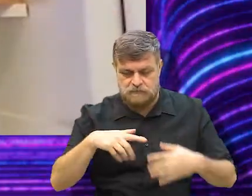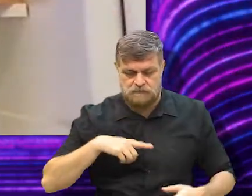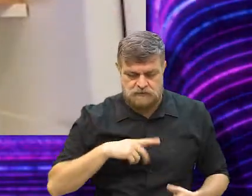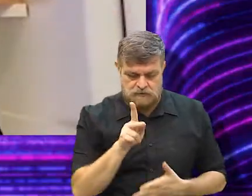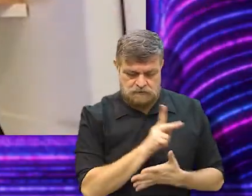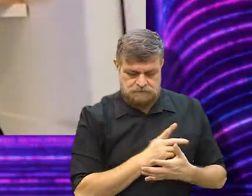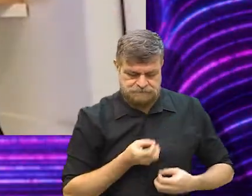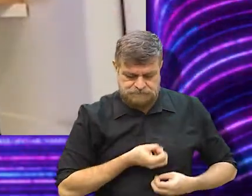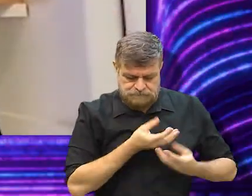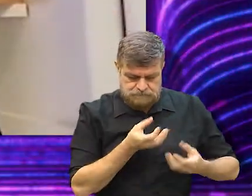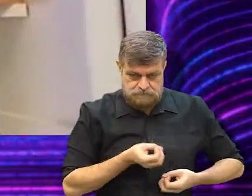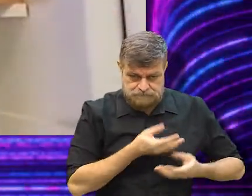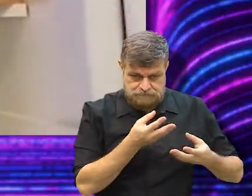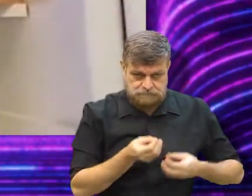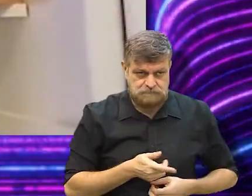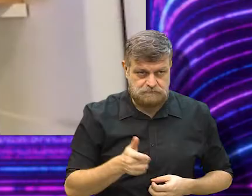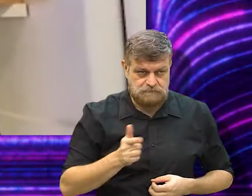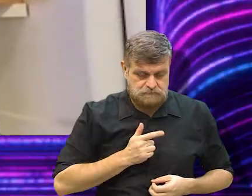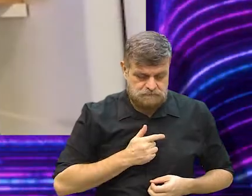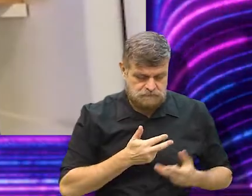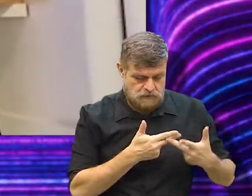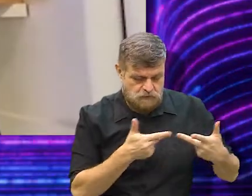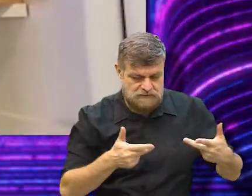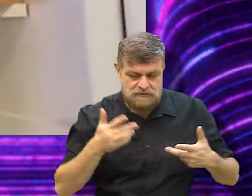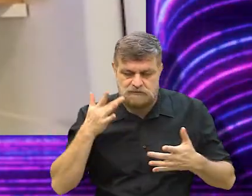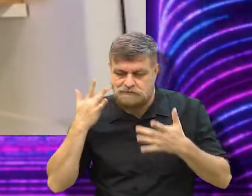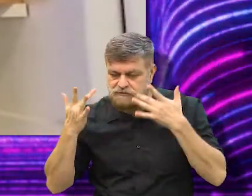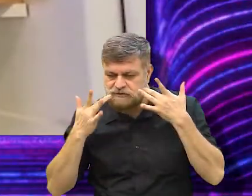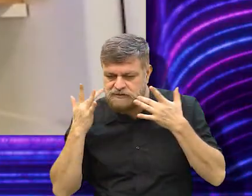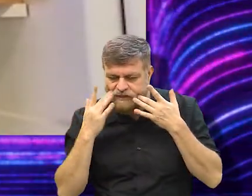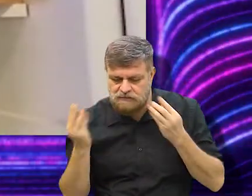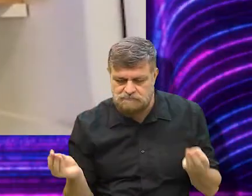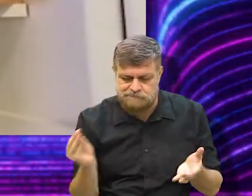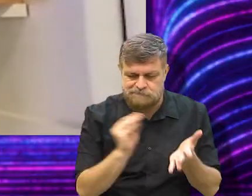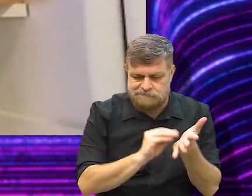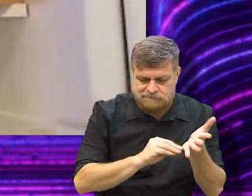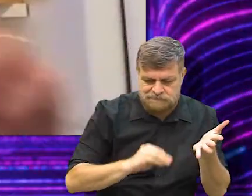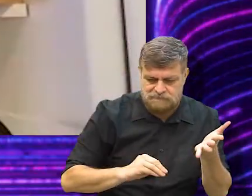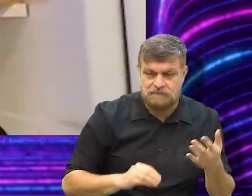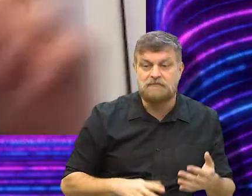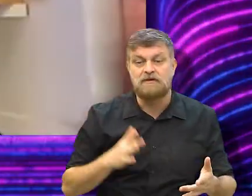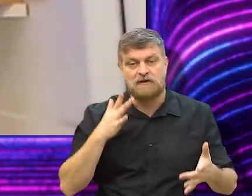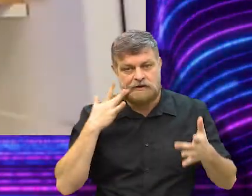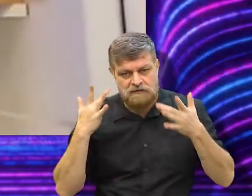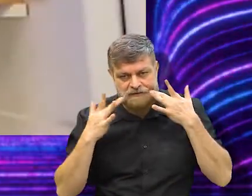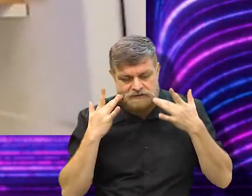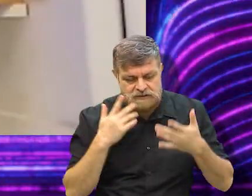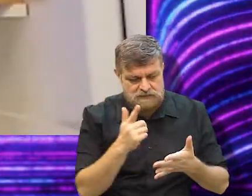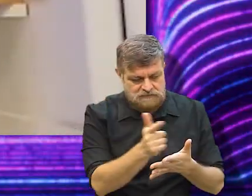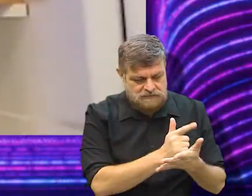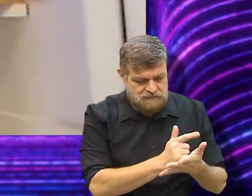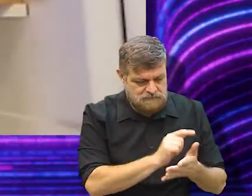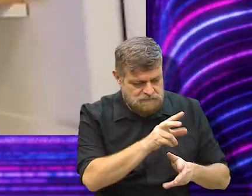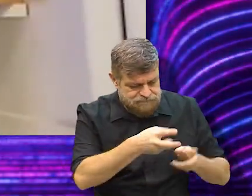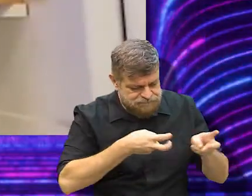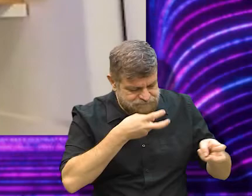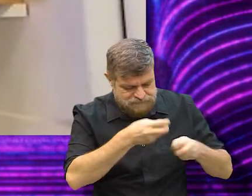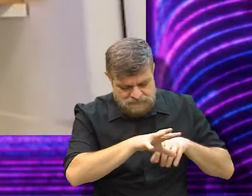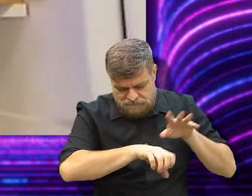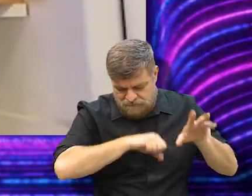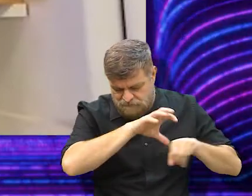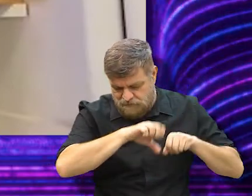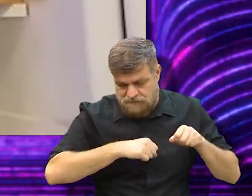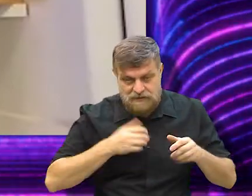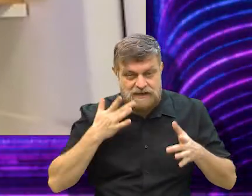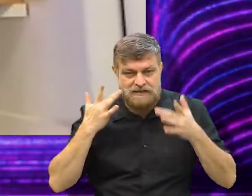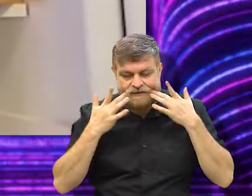A prosa, o prosador, pega coisas, elementos do teatro, não tenha dúvida, assim como o teatro pega elementos da prosa.